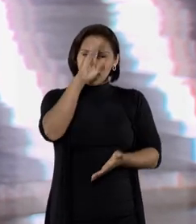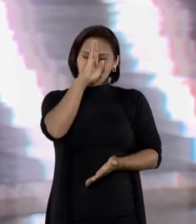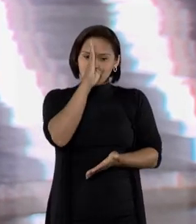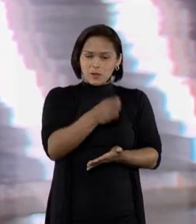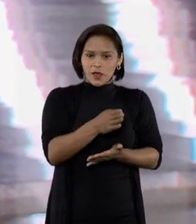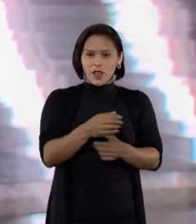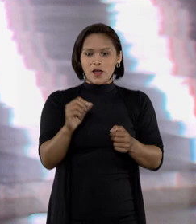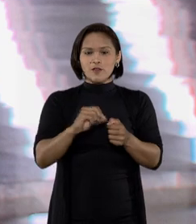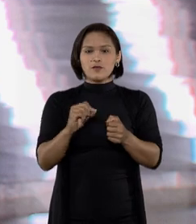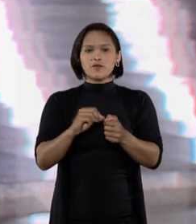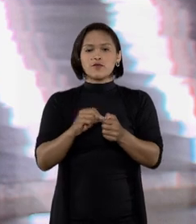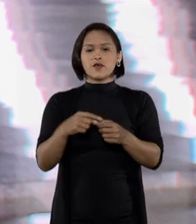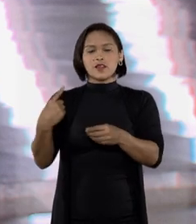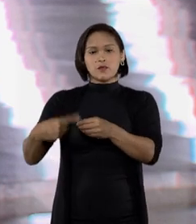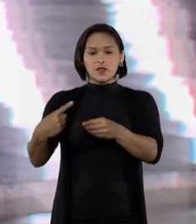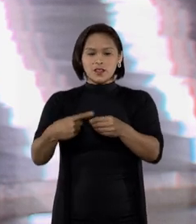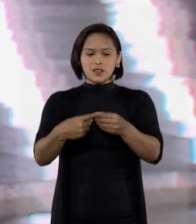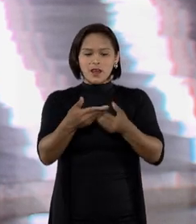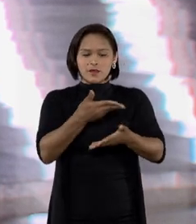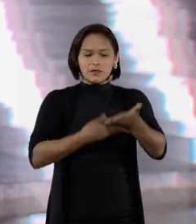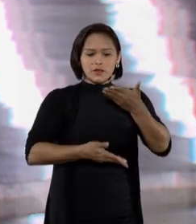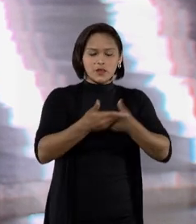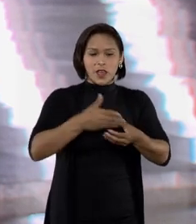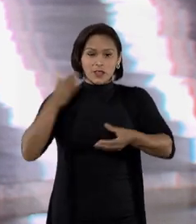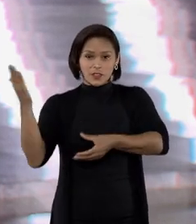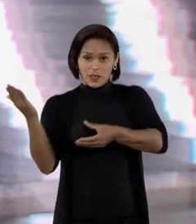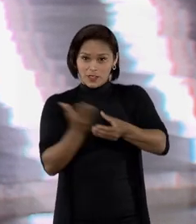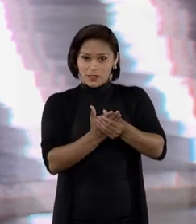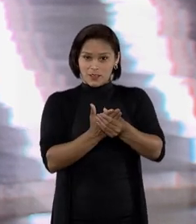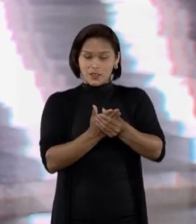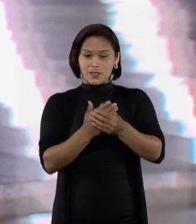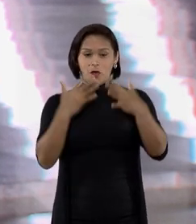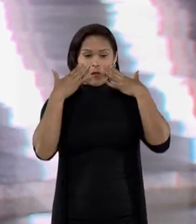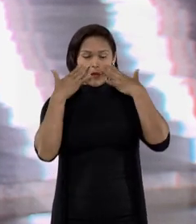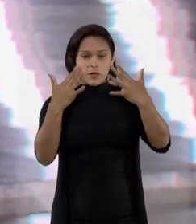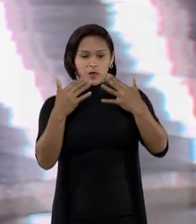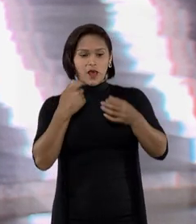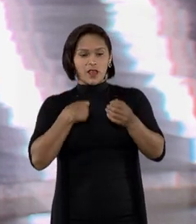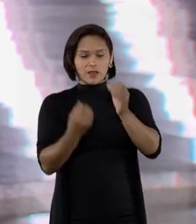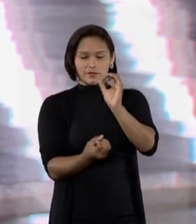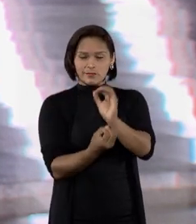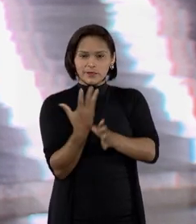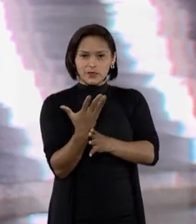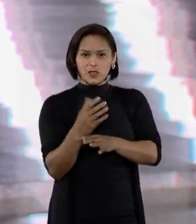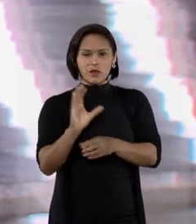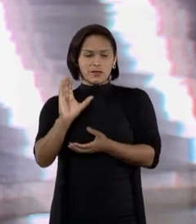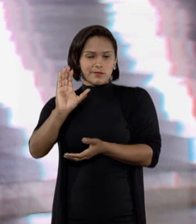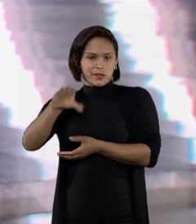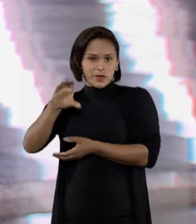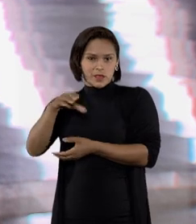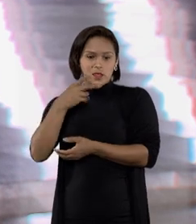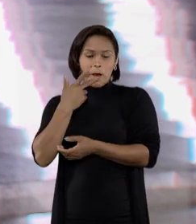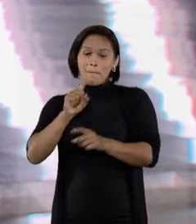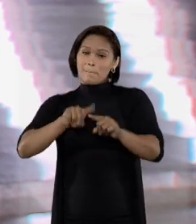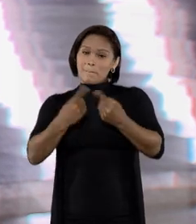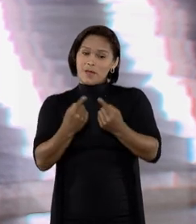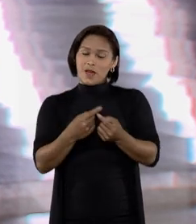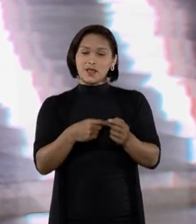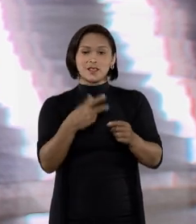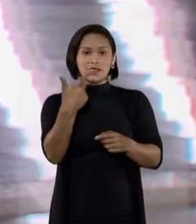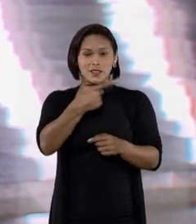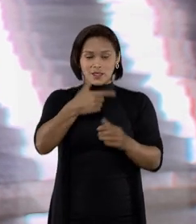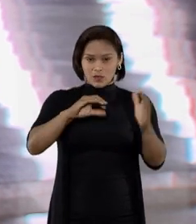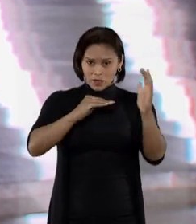da apelação feita pelo município durante a tramitação da ação popular que deu origem aos créditos. No entanto, a segunda